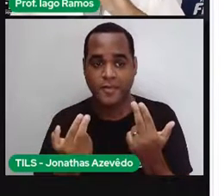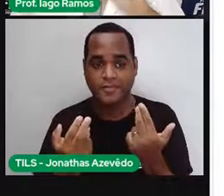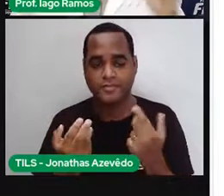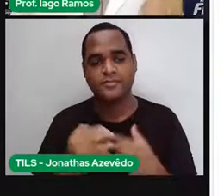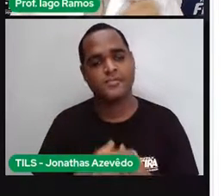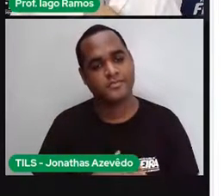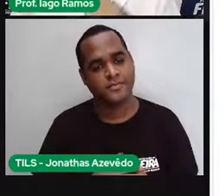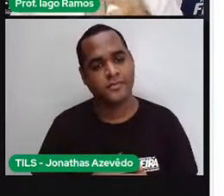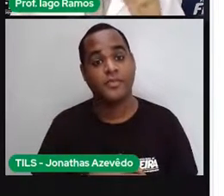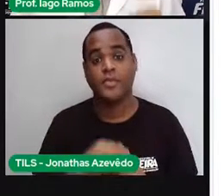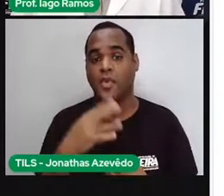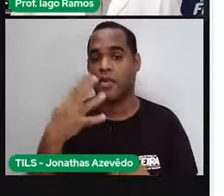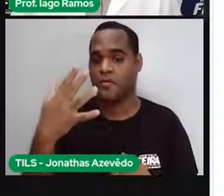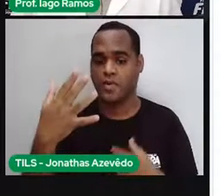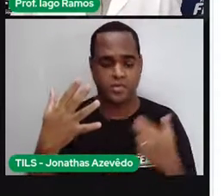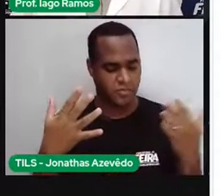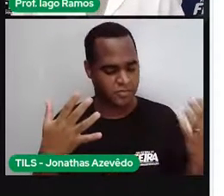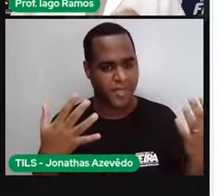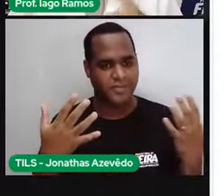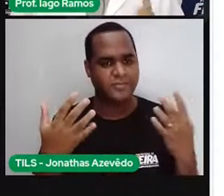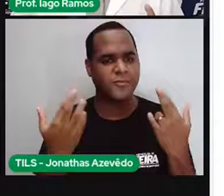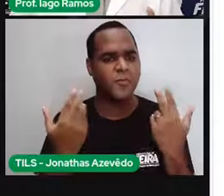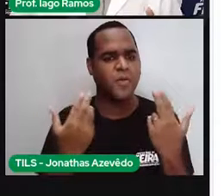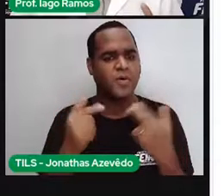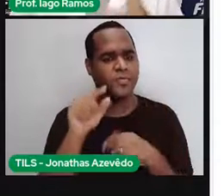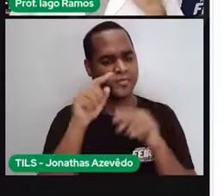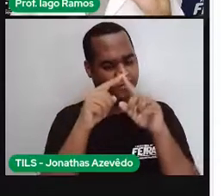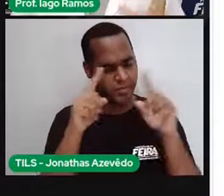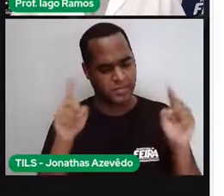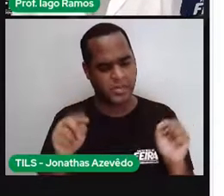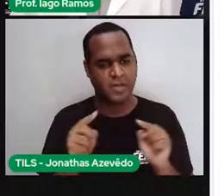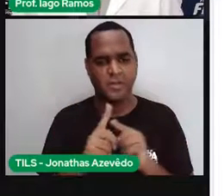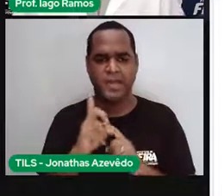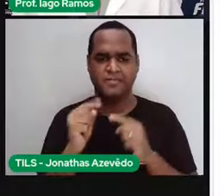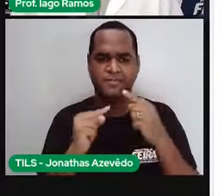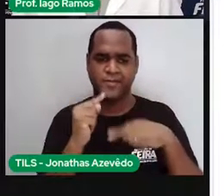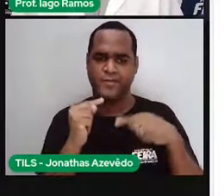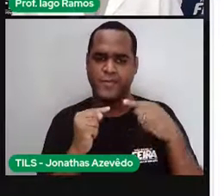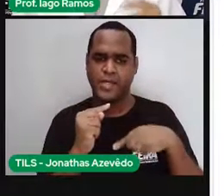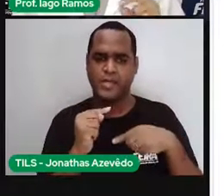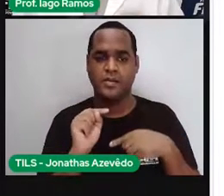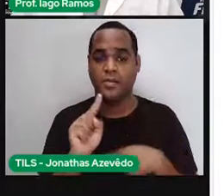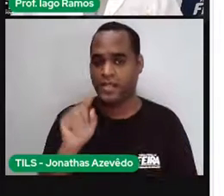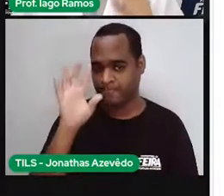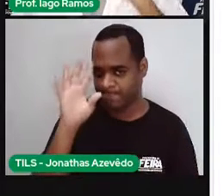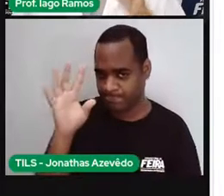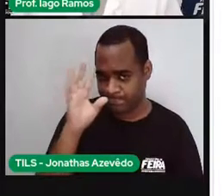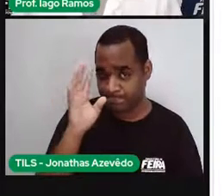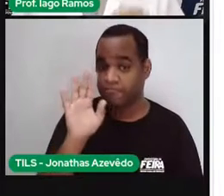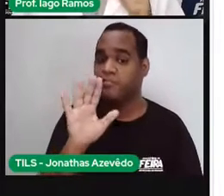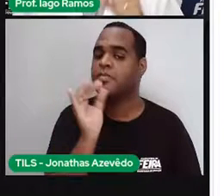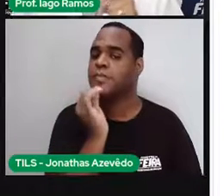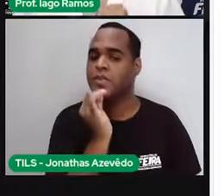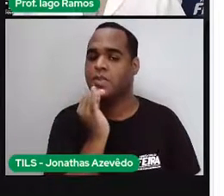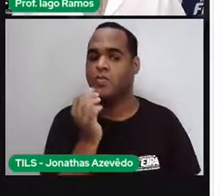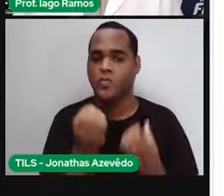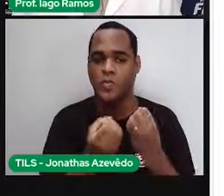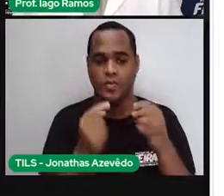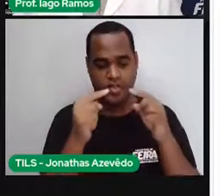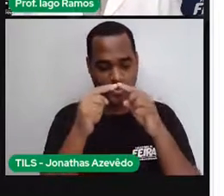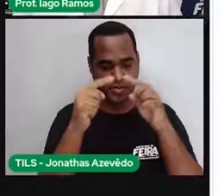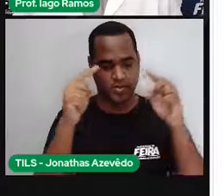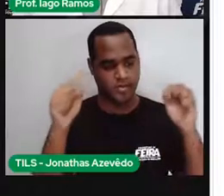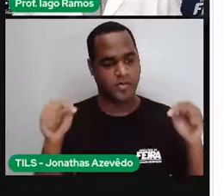porque os quatro lados não é igual, não é um retângulo. Essa seria a forma de pensar. Contudo, o quadrado ele é um